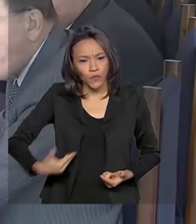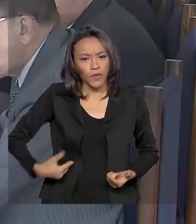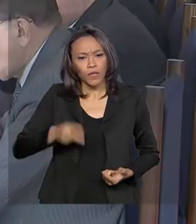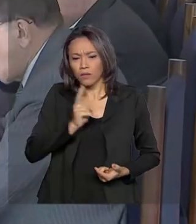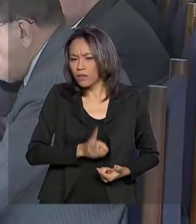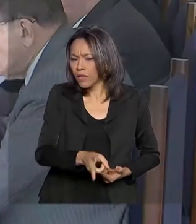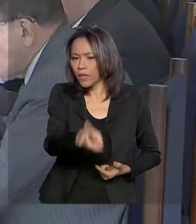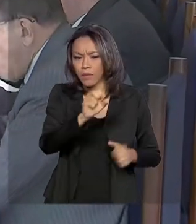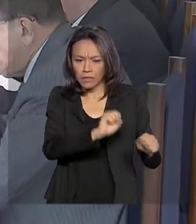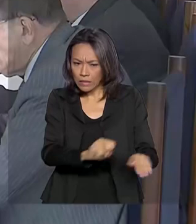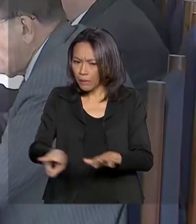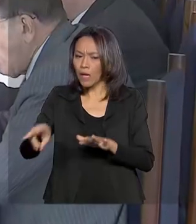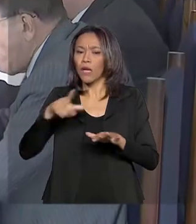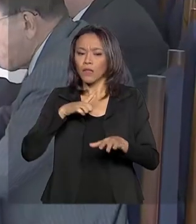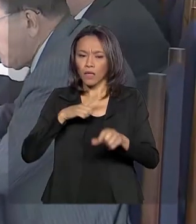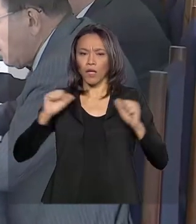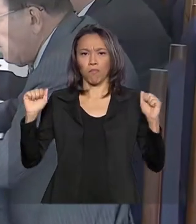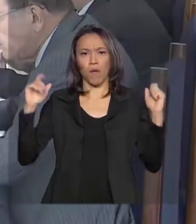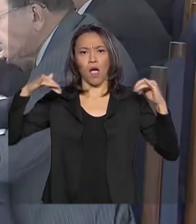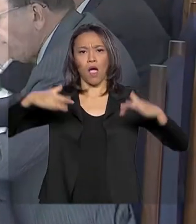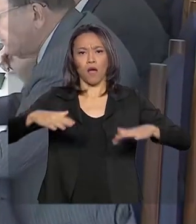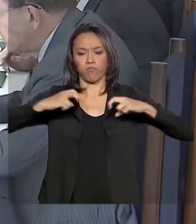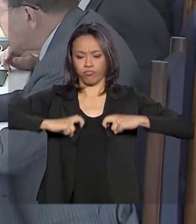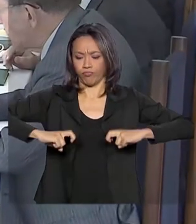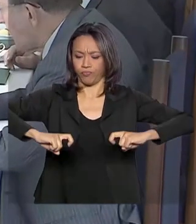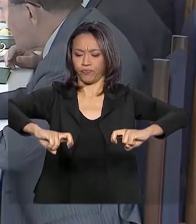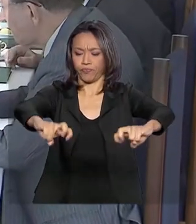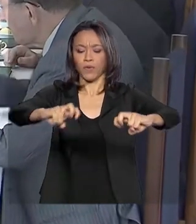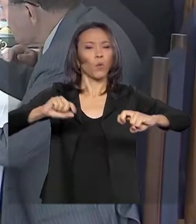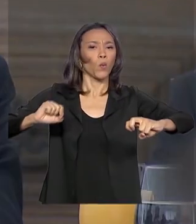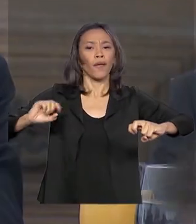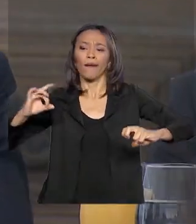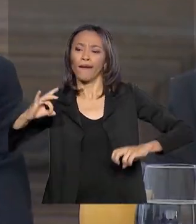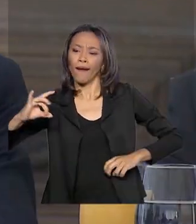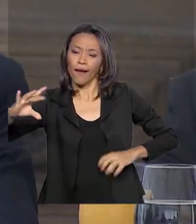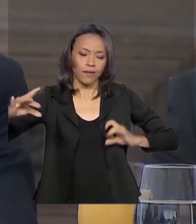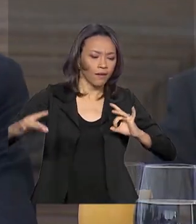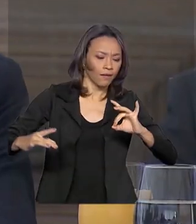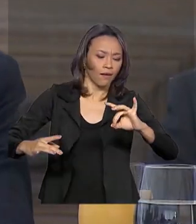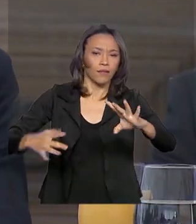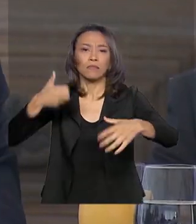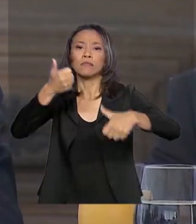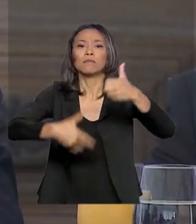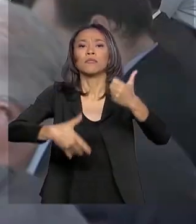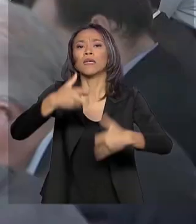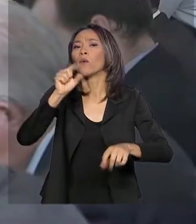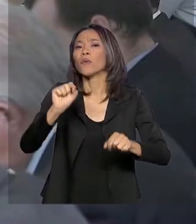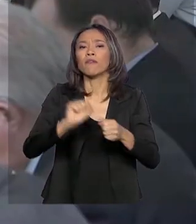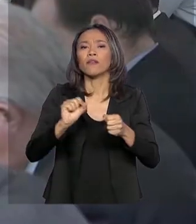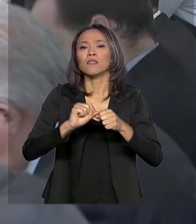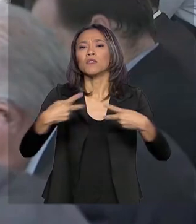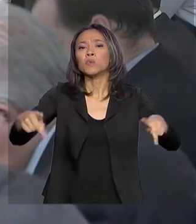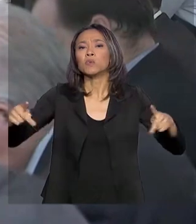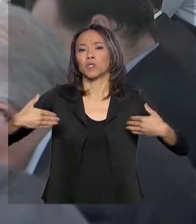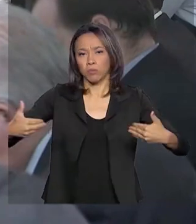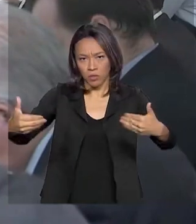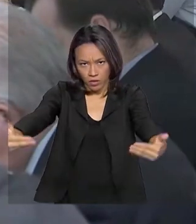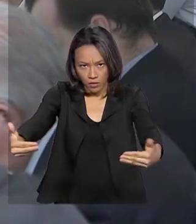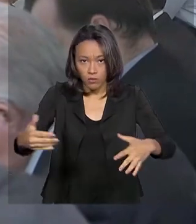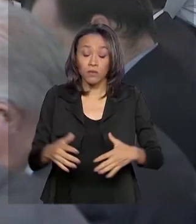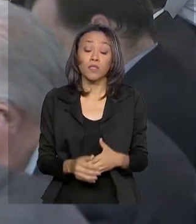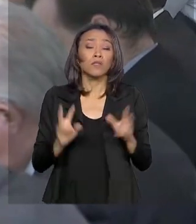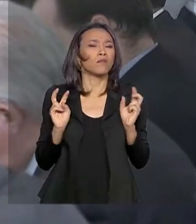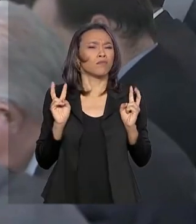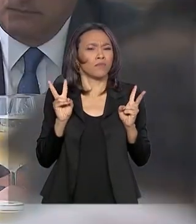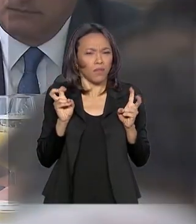presença de todos os ministros, em que eles aproveitam para apresentar as realizações de cada passo e também prever os próximos passos. E um dos temas